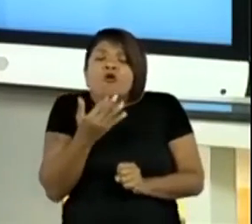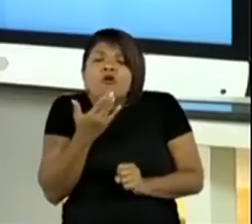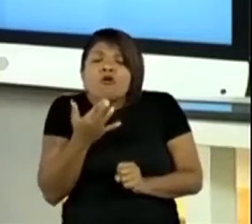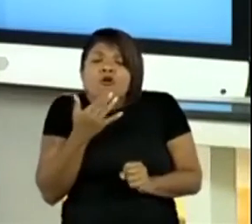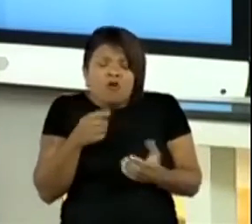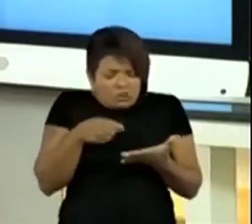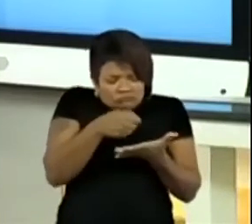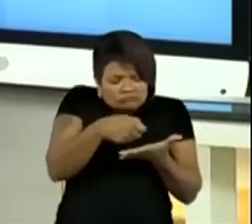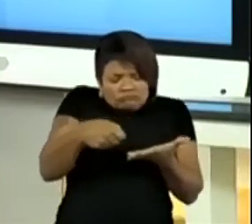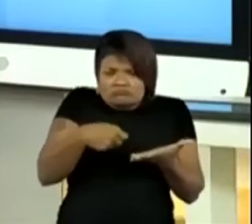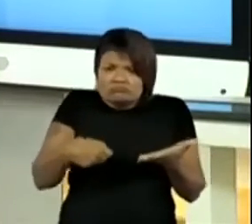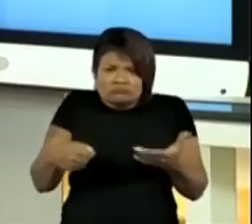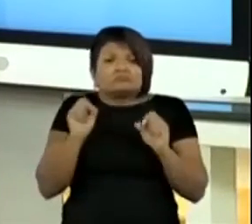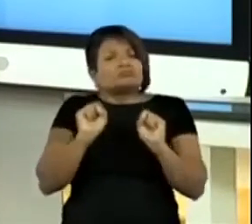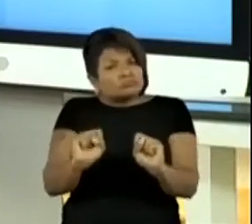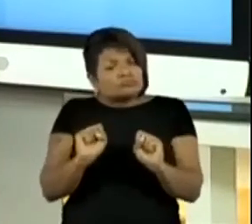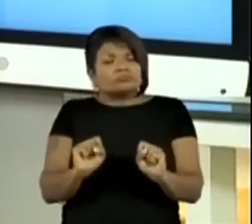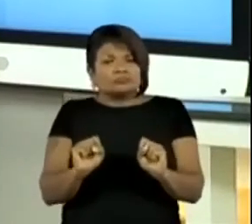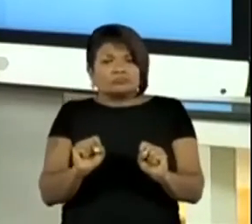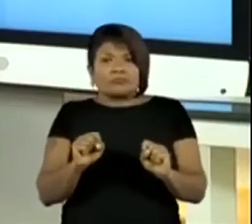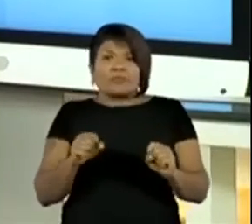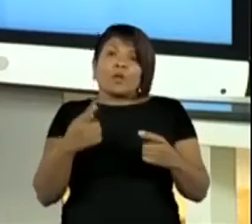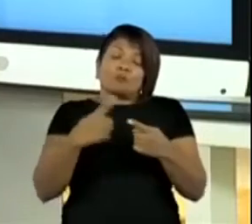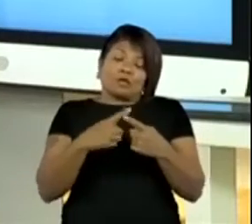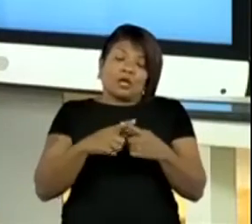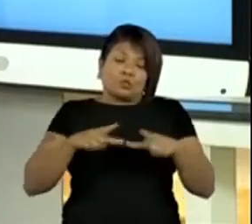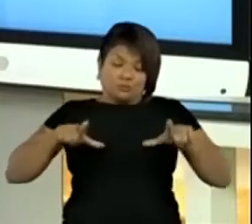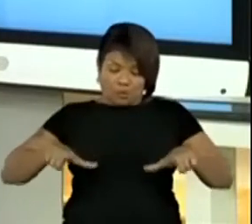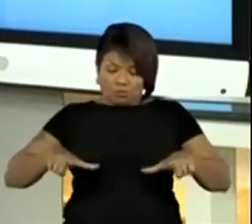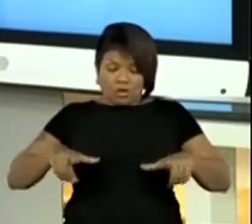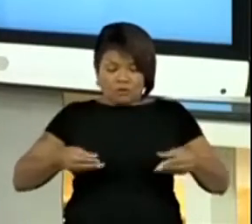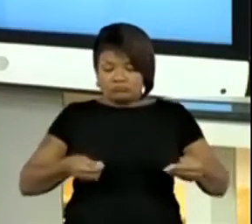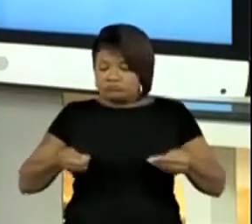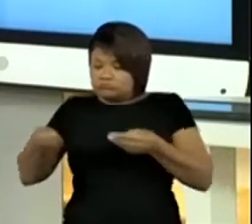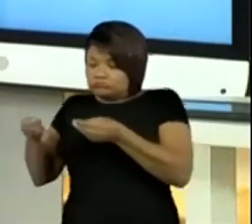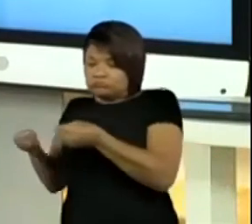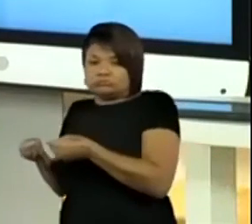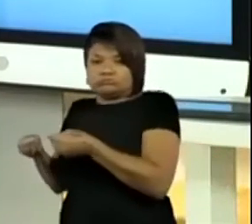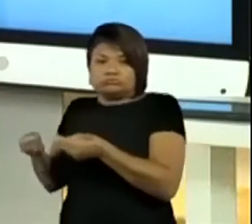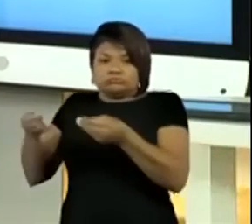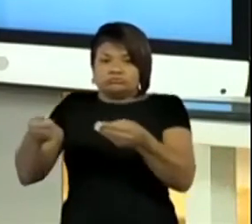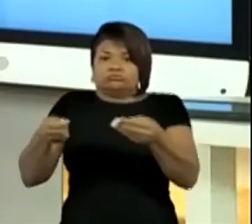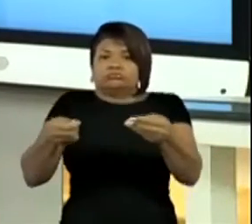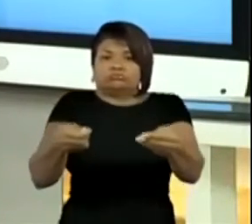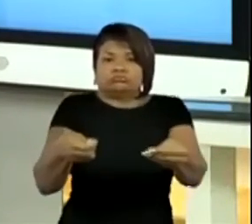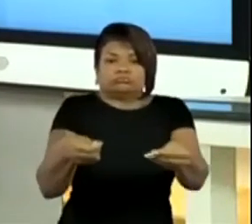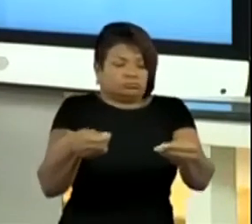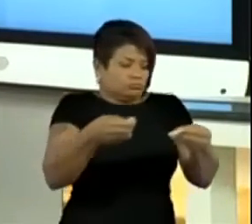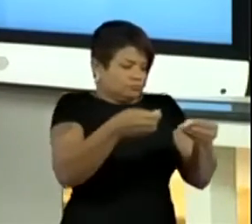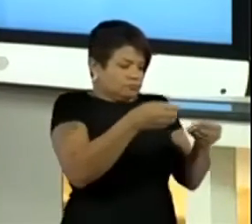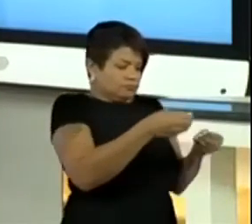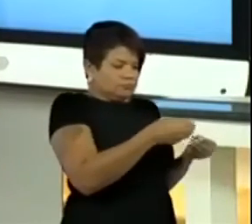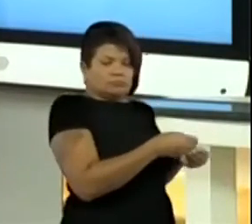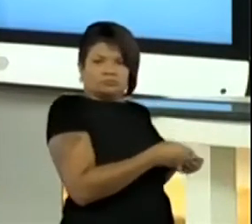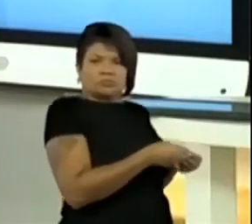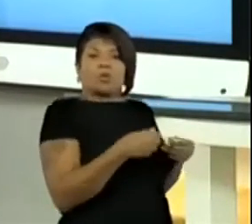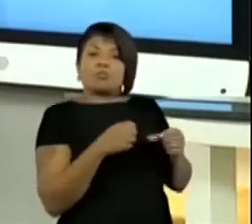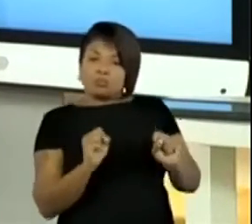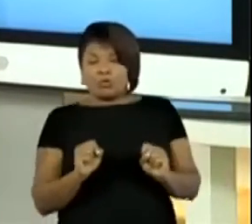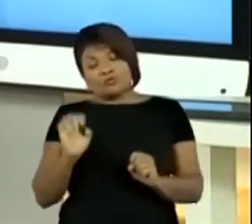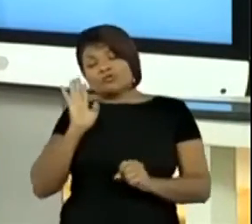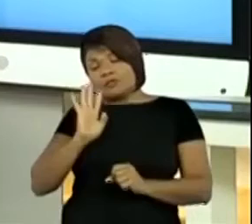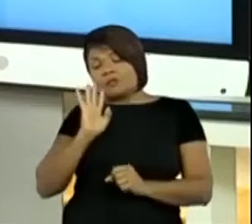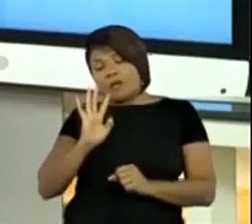O tabuleirinho, ele serve para você levar para qualquer lugar. Ah, quero jogar lá no meu quarto. Apesar que o caderno também vai, né? Mas fica bem